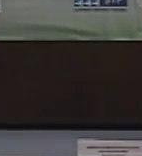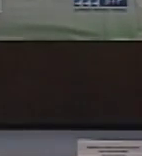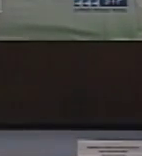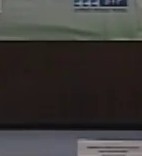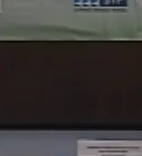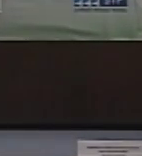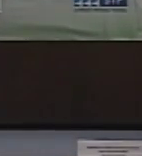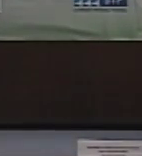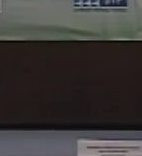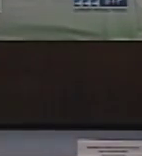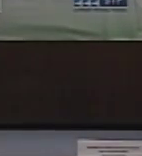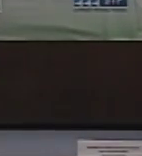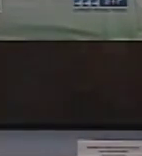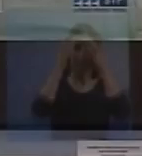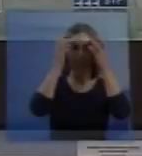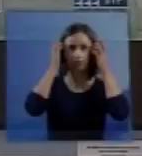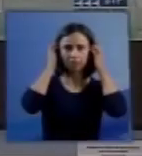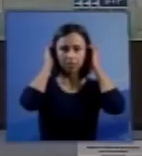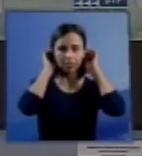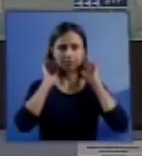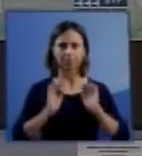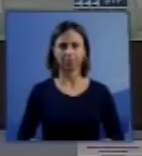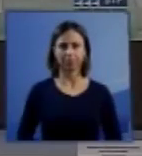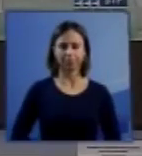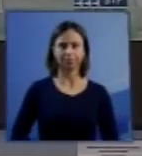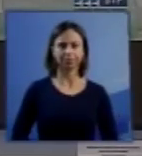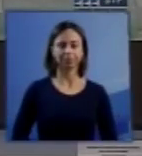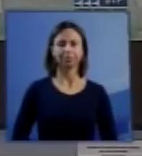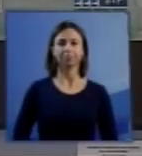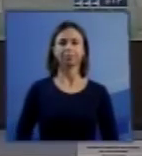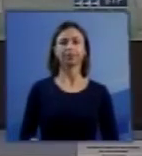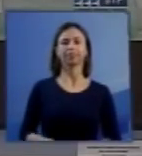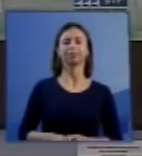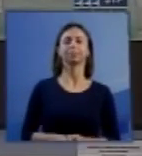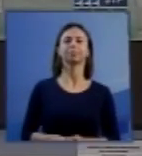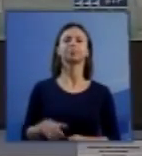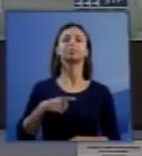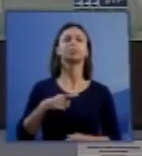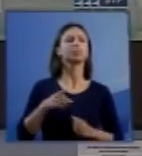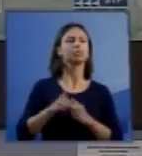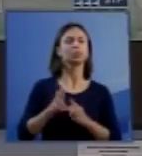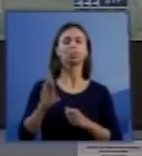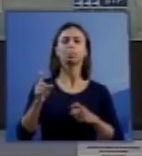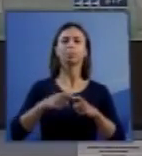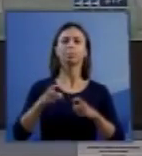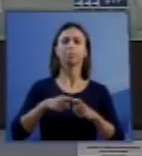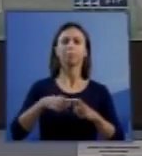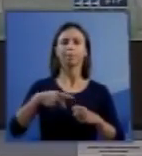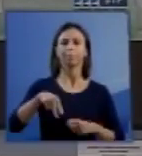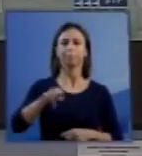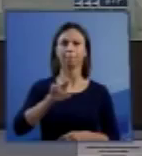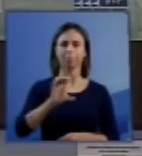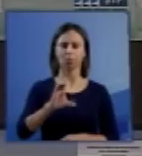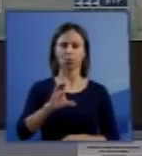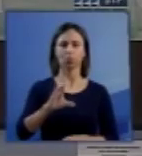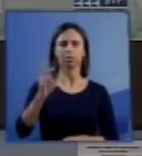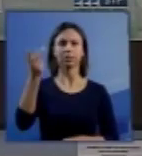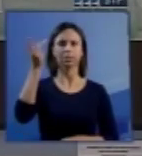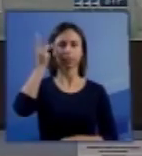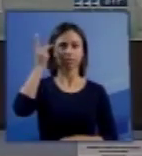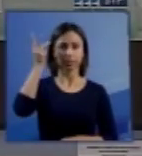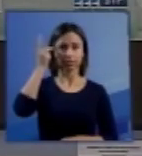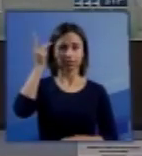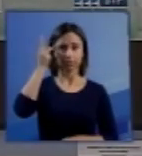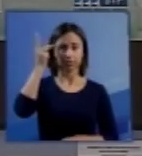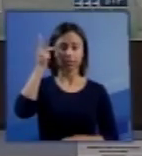Ciências Sociais de Paris, mestre em Ciências Sociais pela PUC de São Paulo e pela